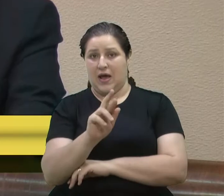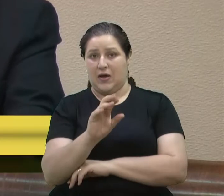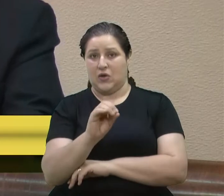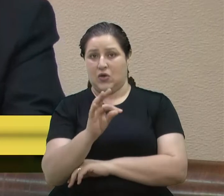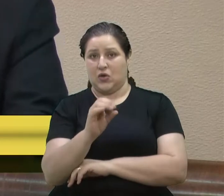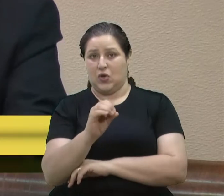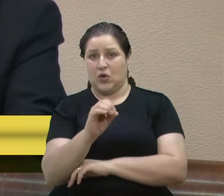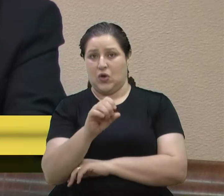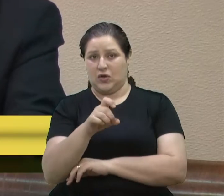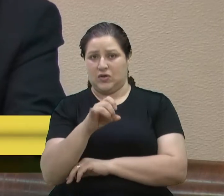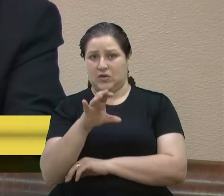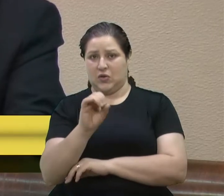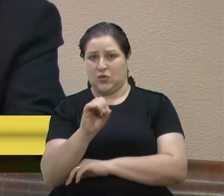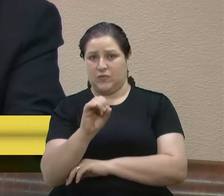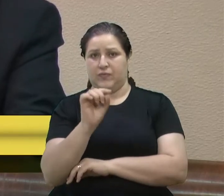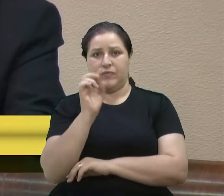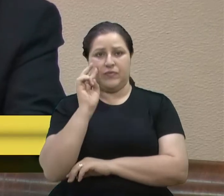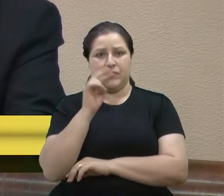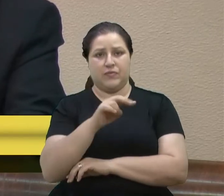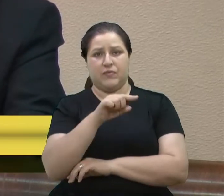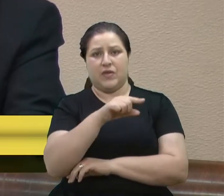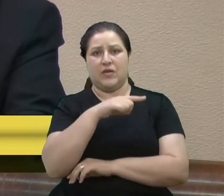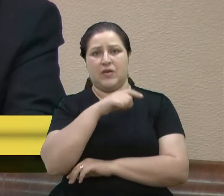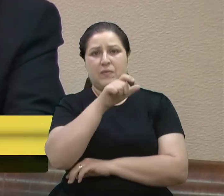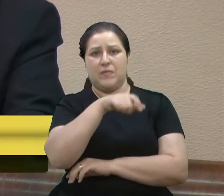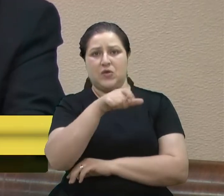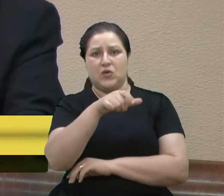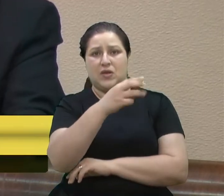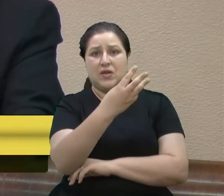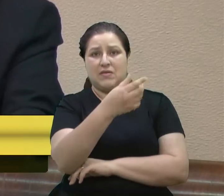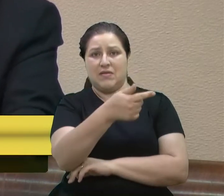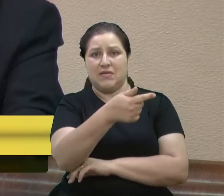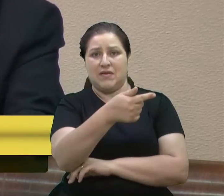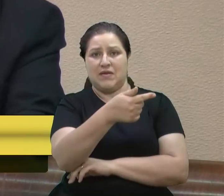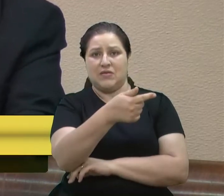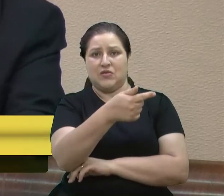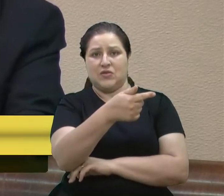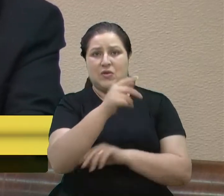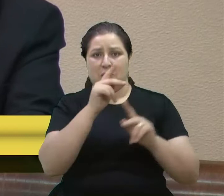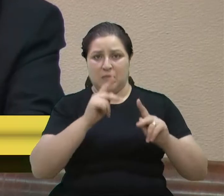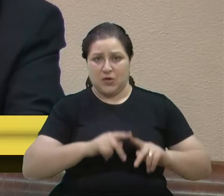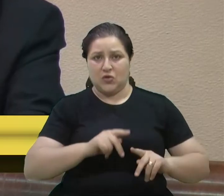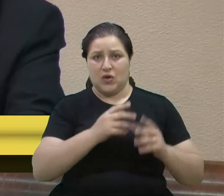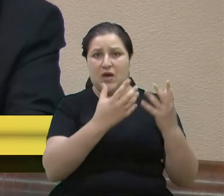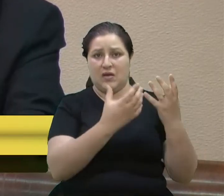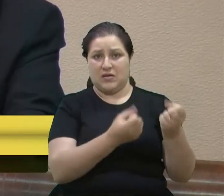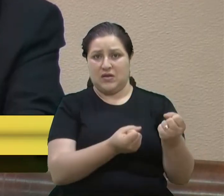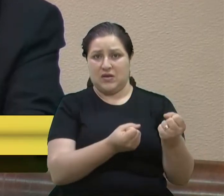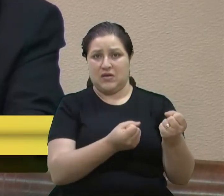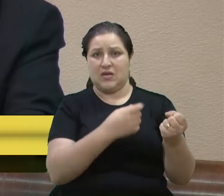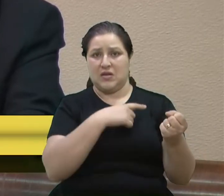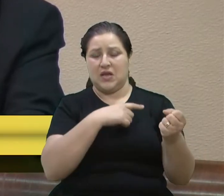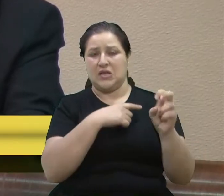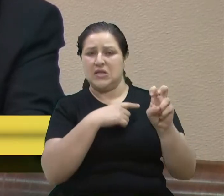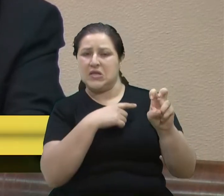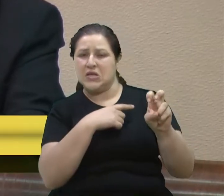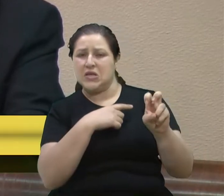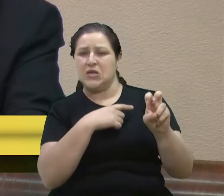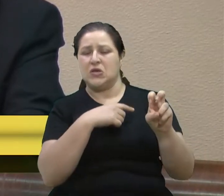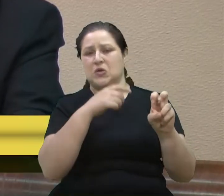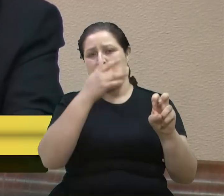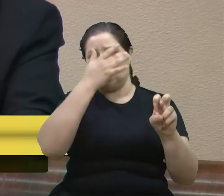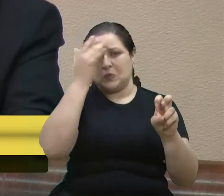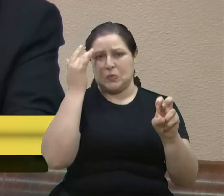desses 37 votos favoráveis, apenas 5, 6 se posicionaram na Assembleia, vereador